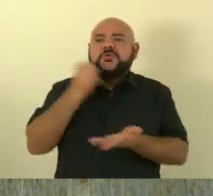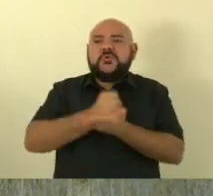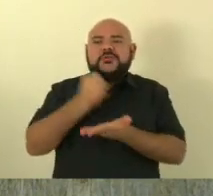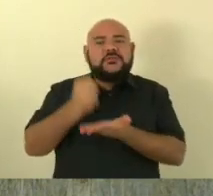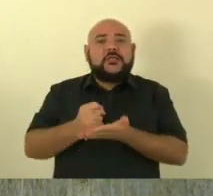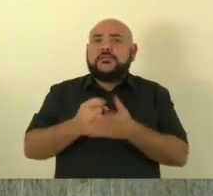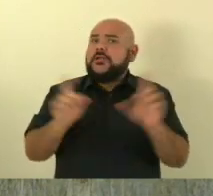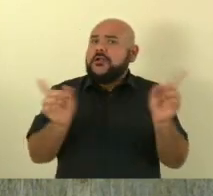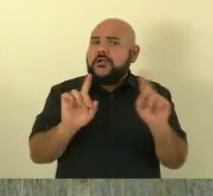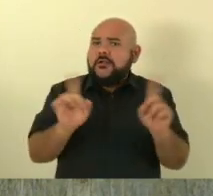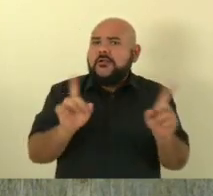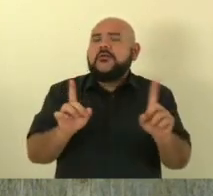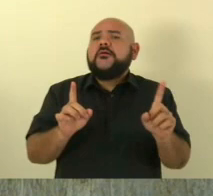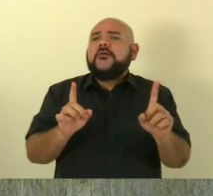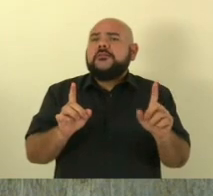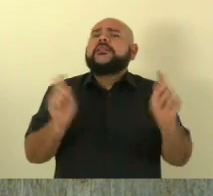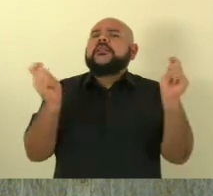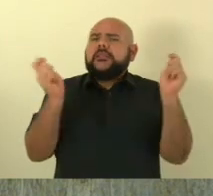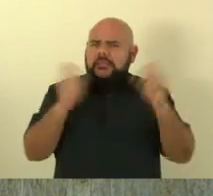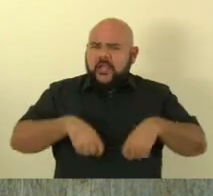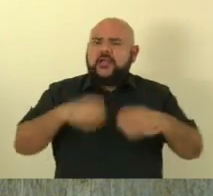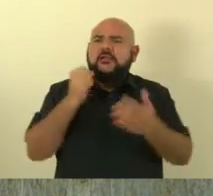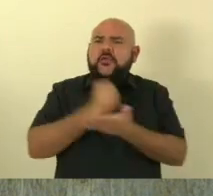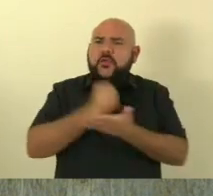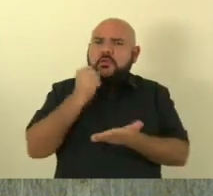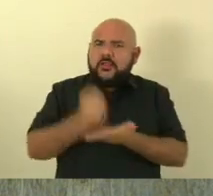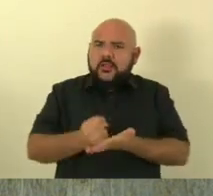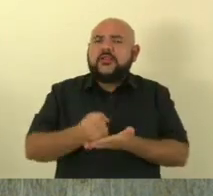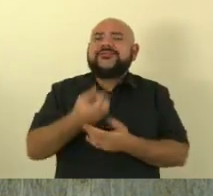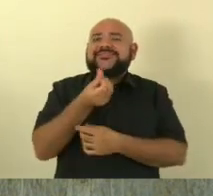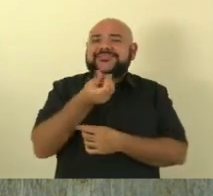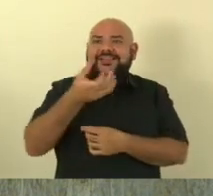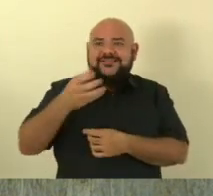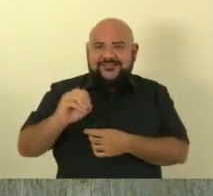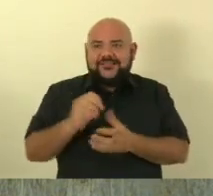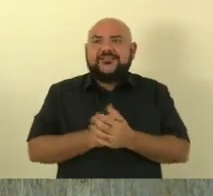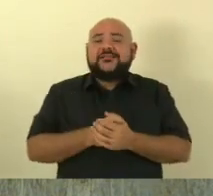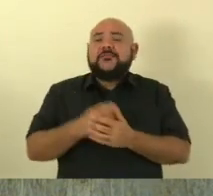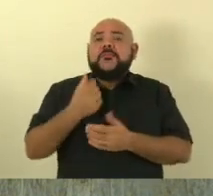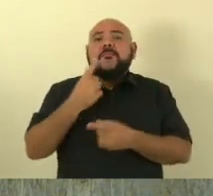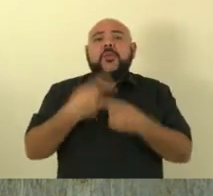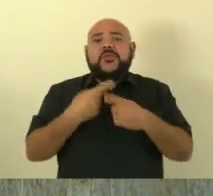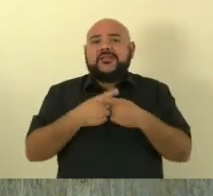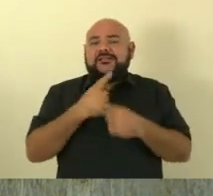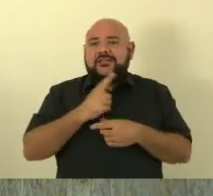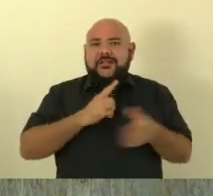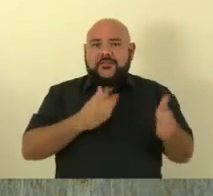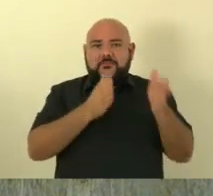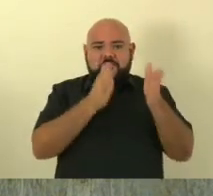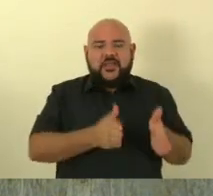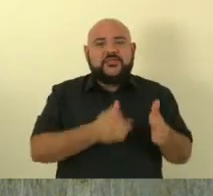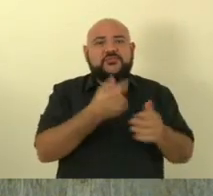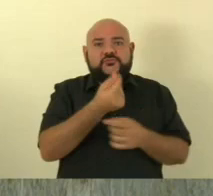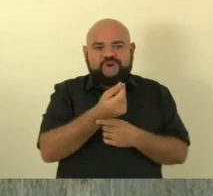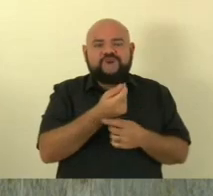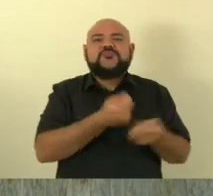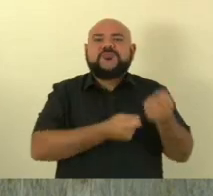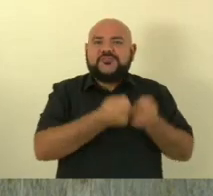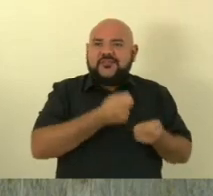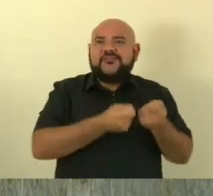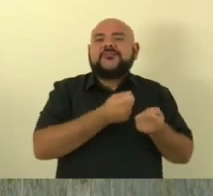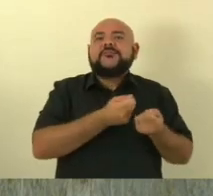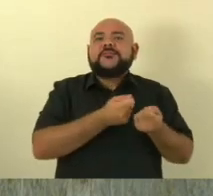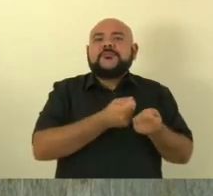necessário e o acolhimento eles dentro da parte financeira da gestão financeira do estado do Espírito Santo é